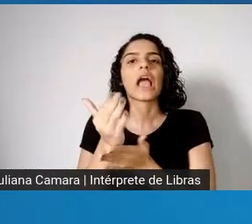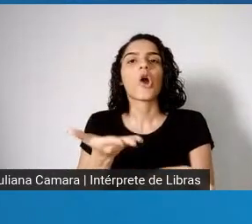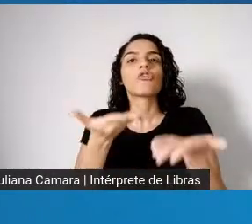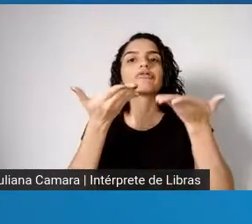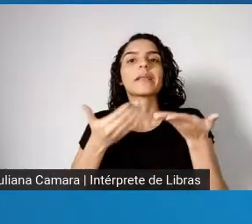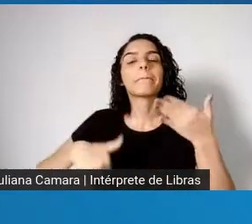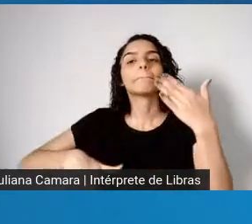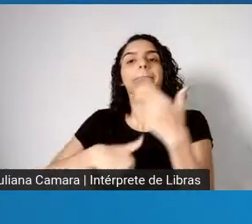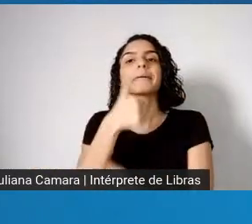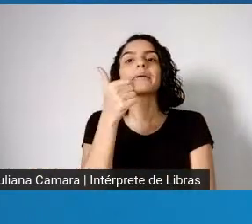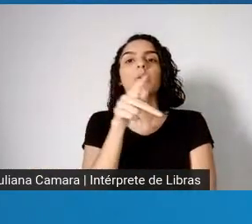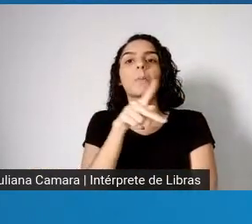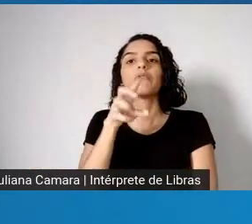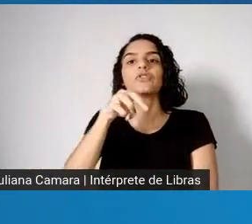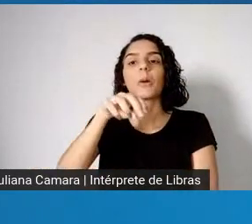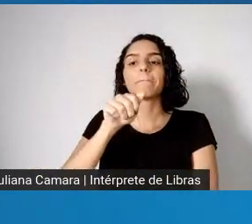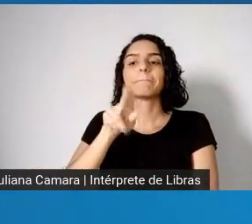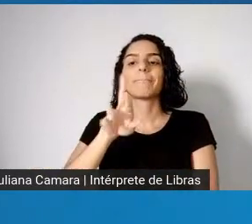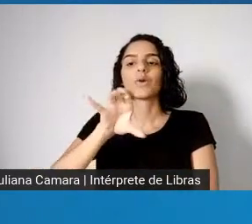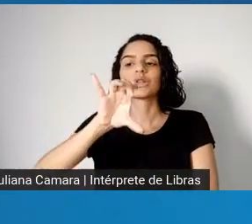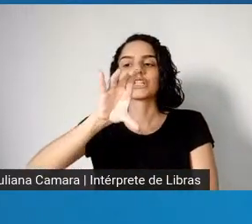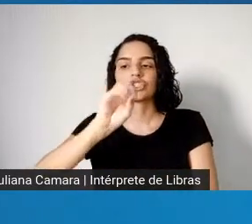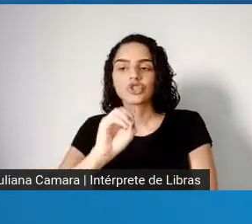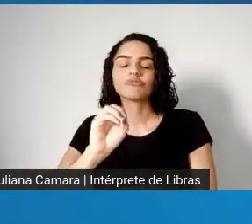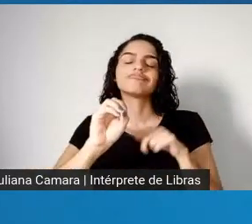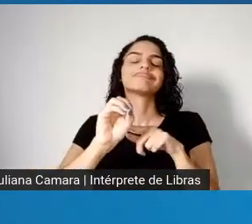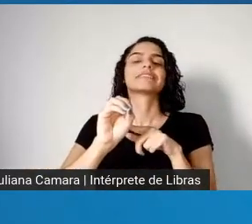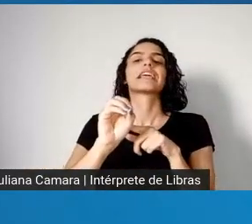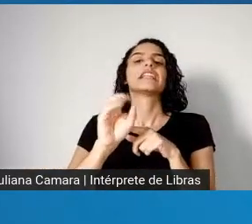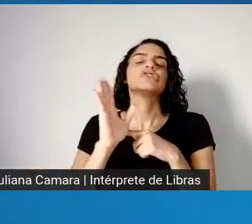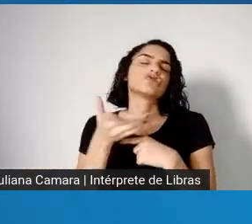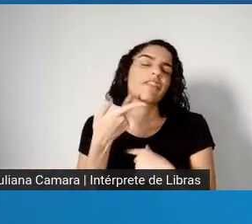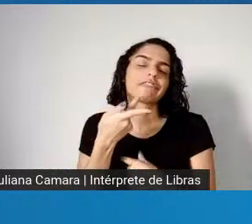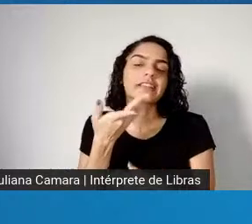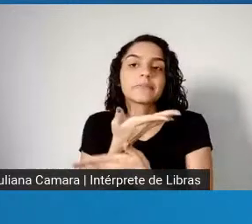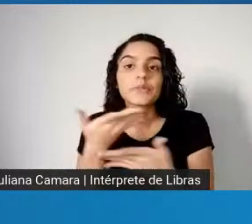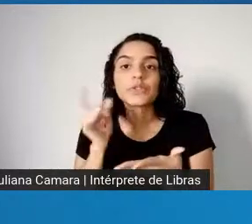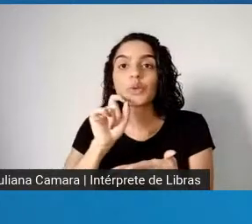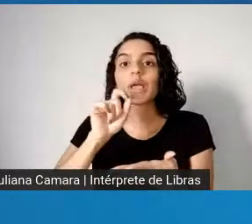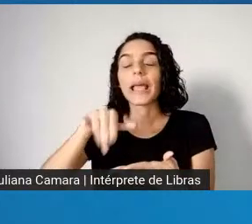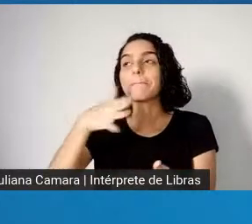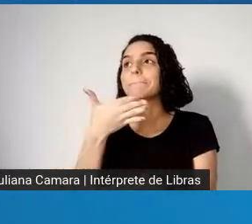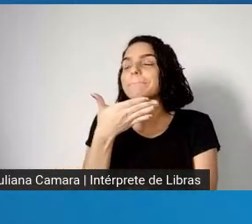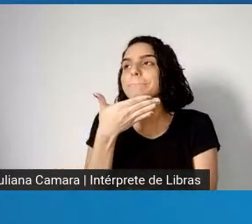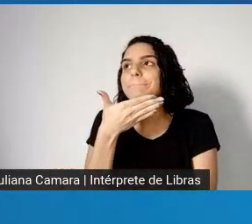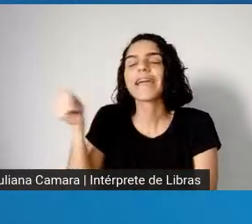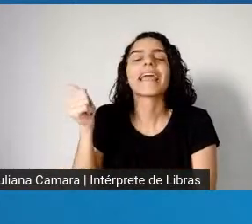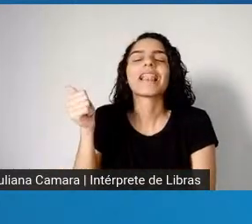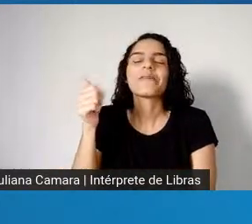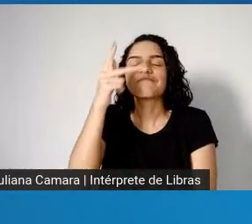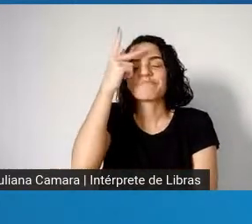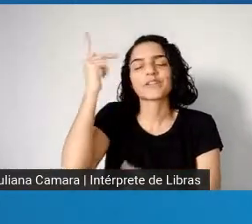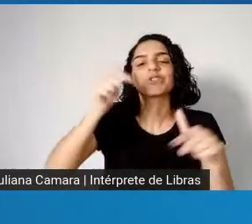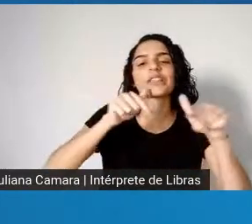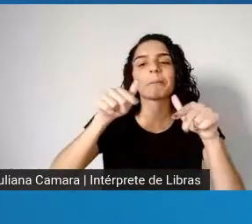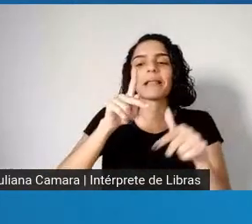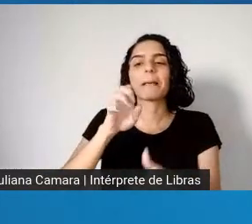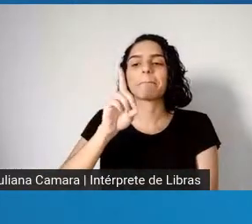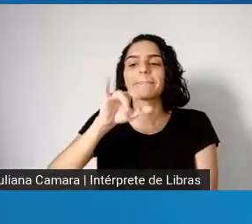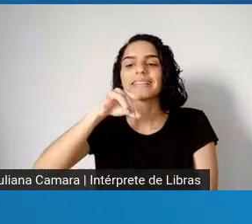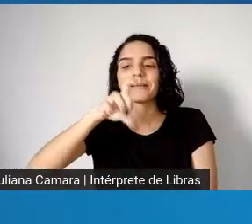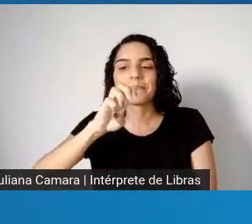lugar o professor Maurício Barreto, que, enfim, né, como eu já disse para vocês, é um dos melhores epidemiologistas do Brasil, mas o Maurício Barreto é